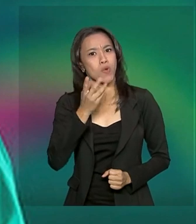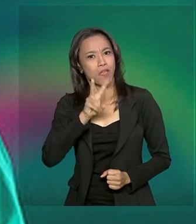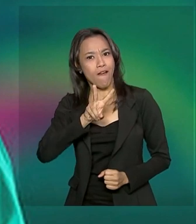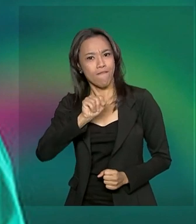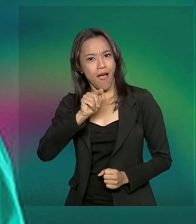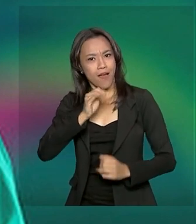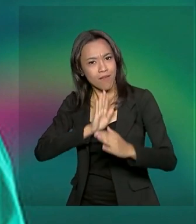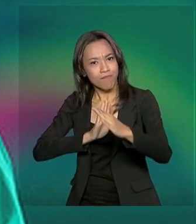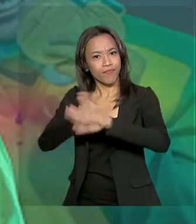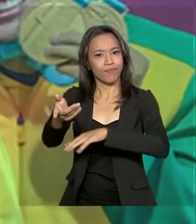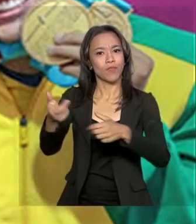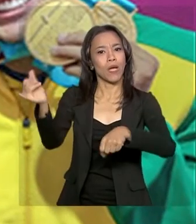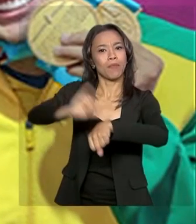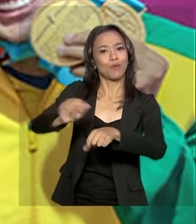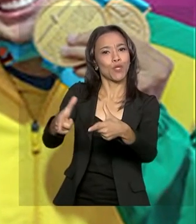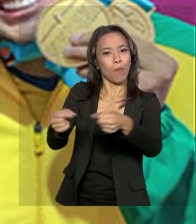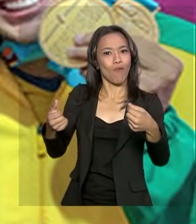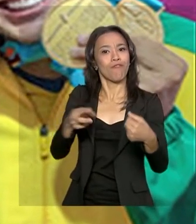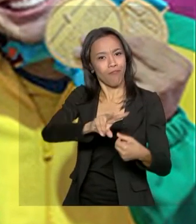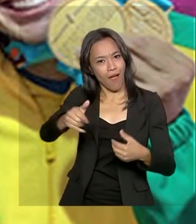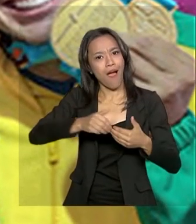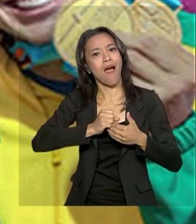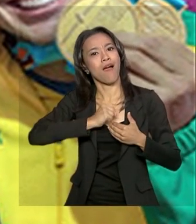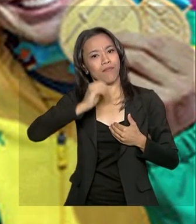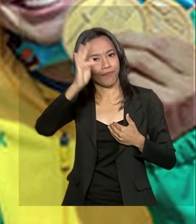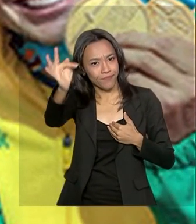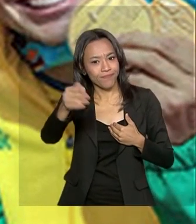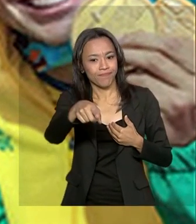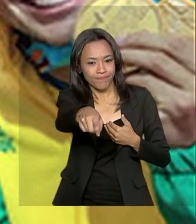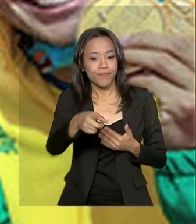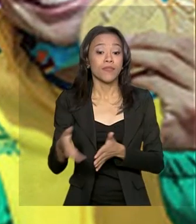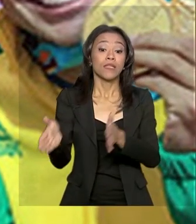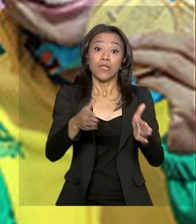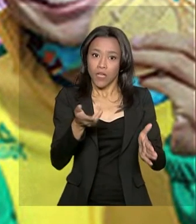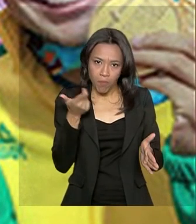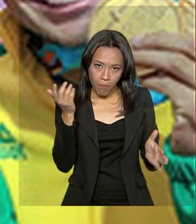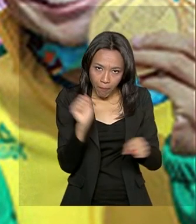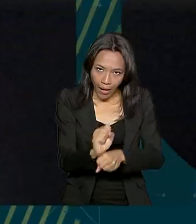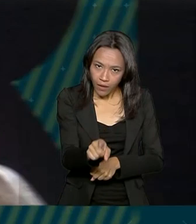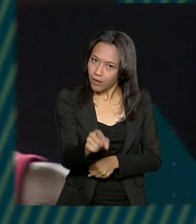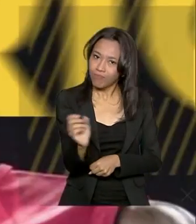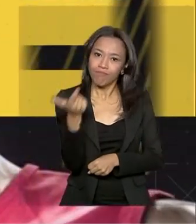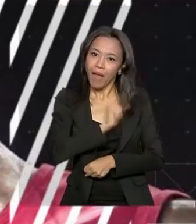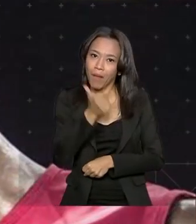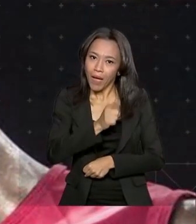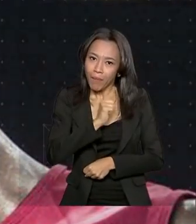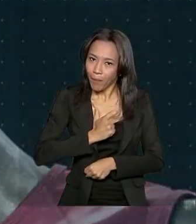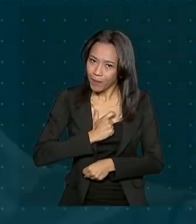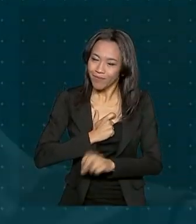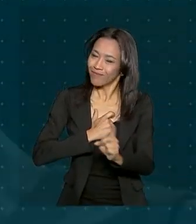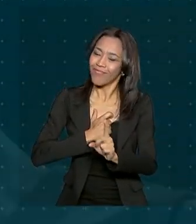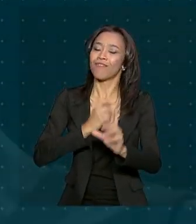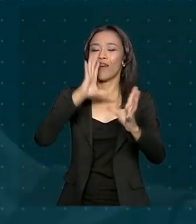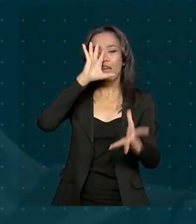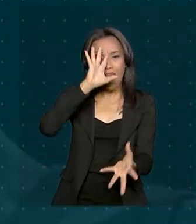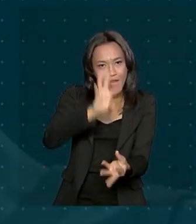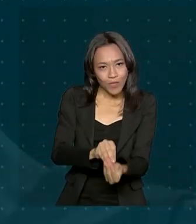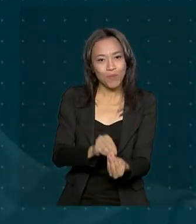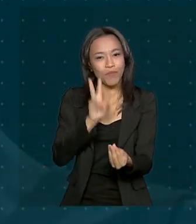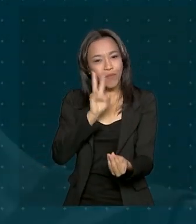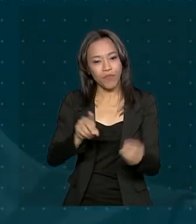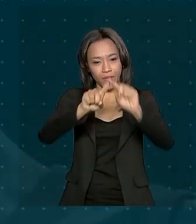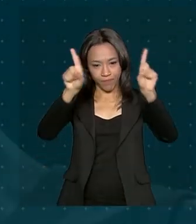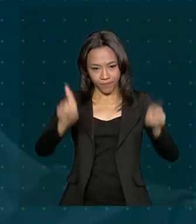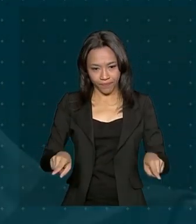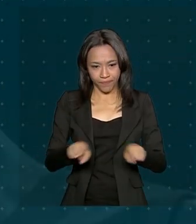de Tóquio 2020. Mas a lista de conquistas dos brasileiros não para por aí. E para resumir, vamos ao quadro de